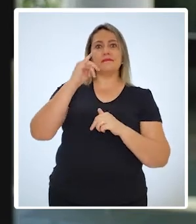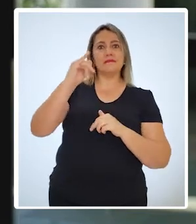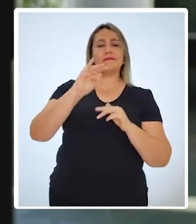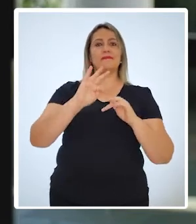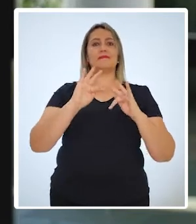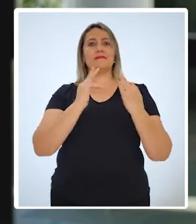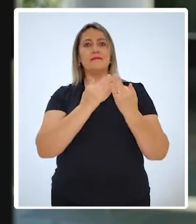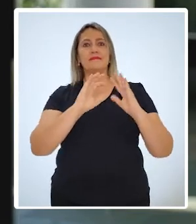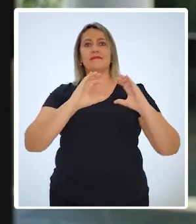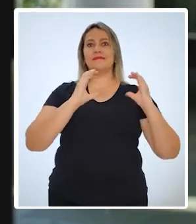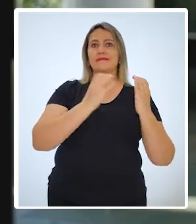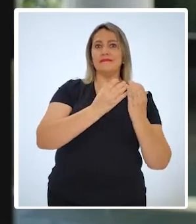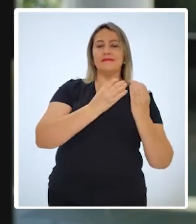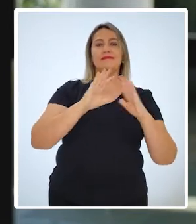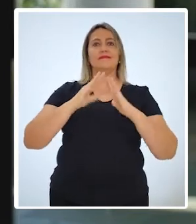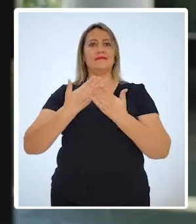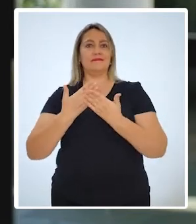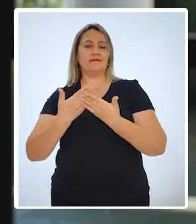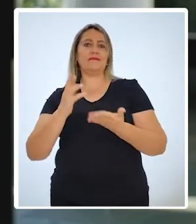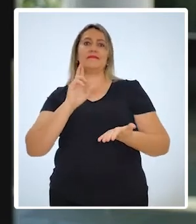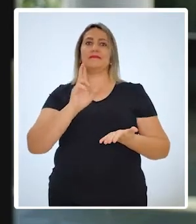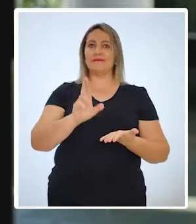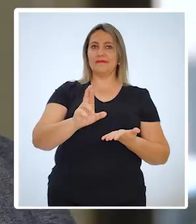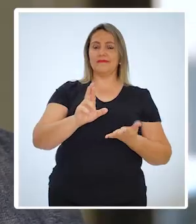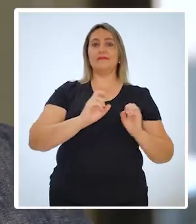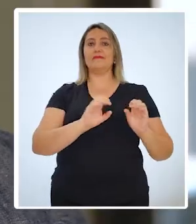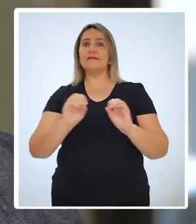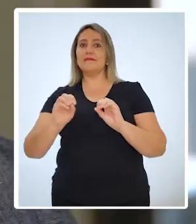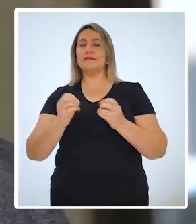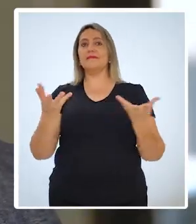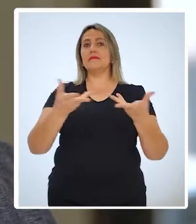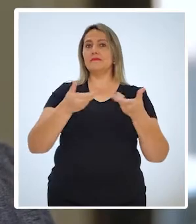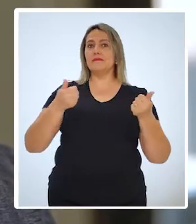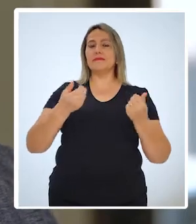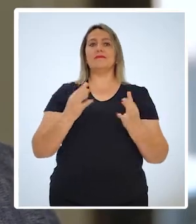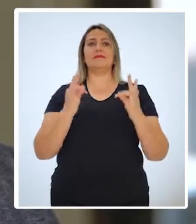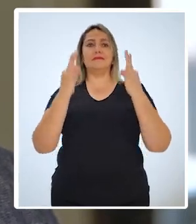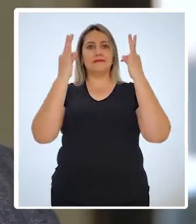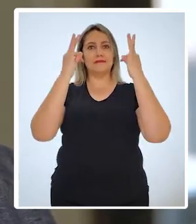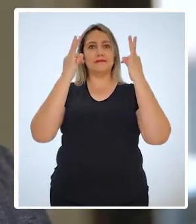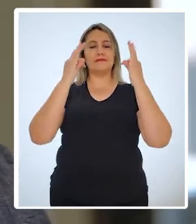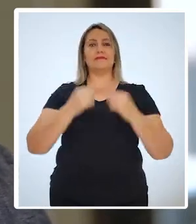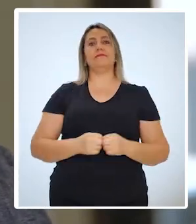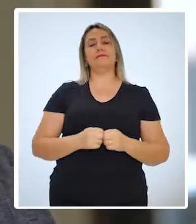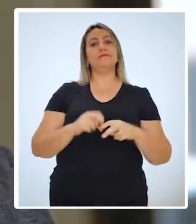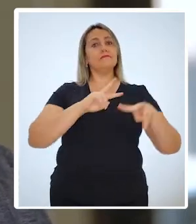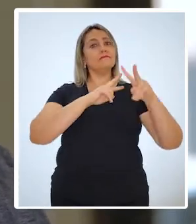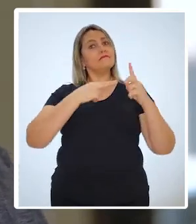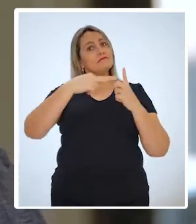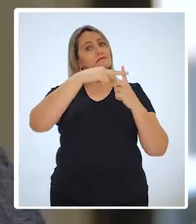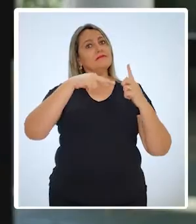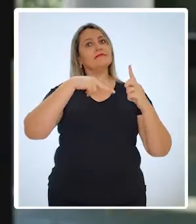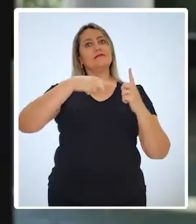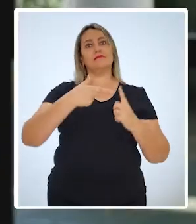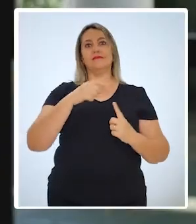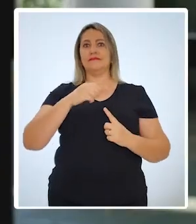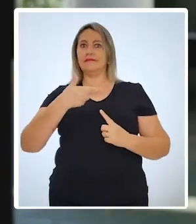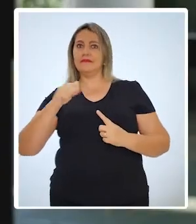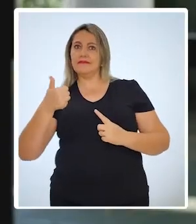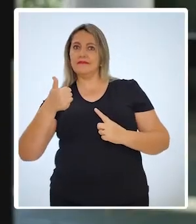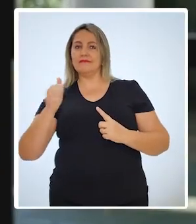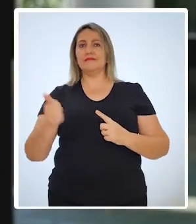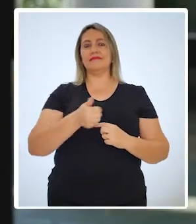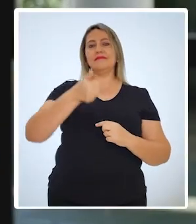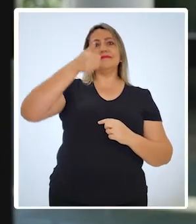mais familiar, foi enriquecendo muito a experiência de aprendizado. Para 2021, temos muitas perspectivas e mesmo perguntas. Para alguma